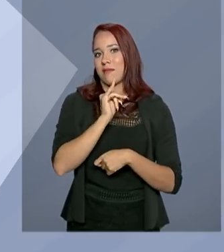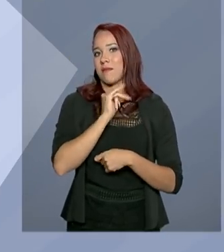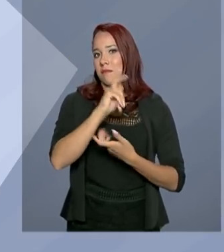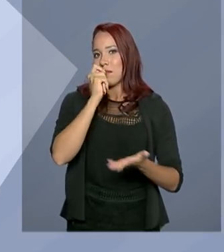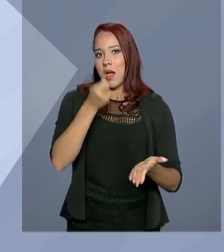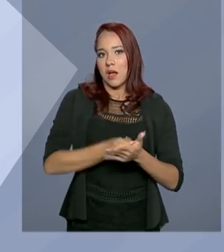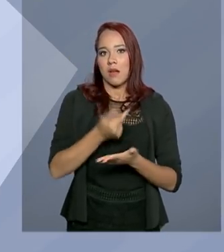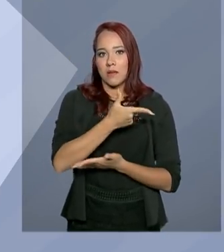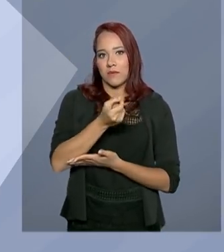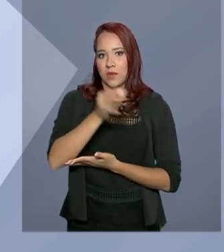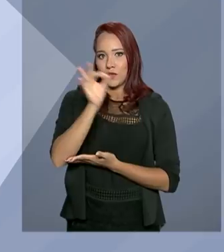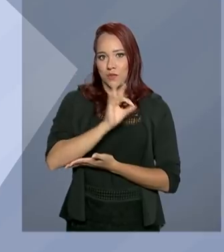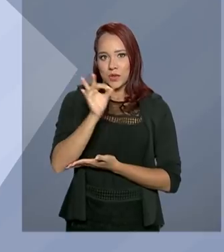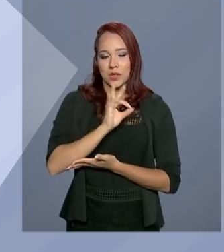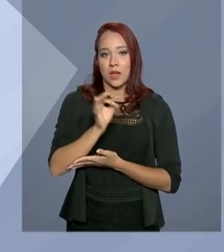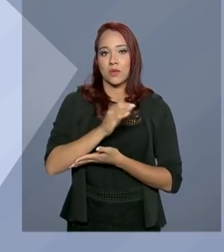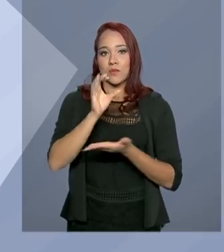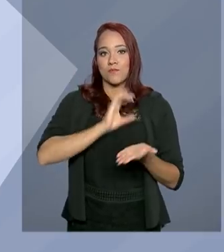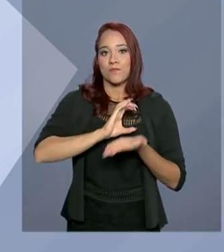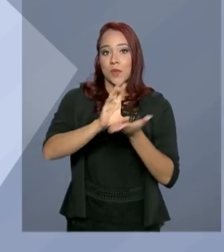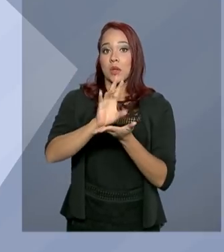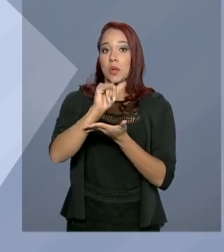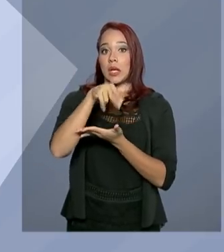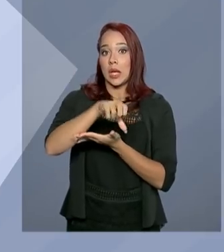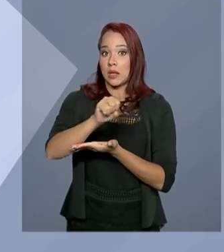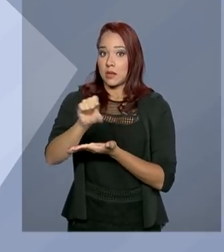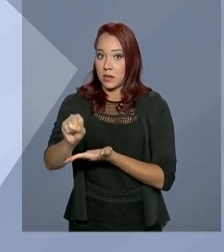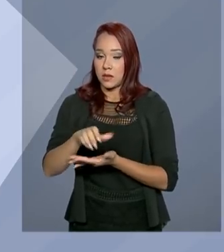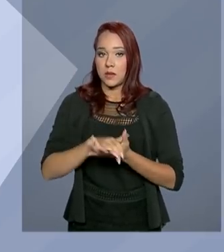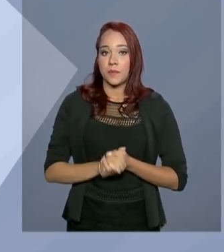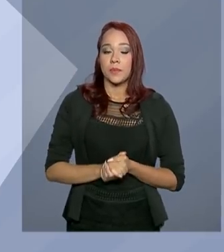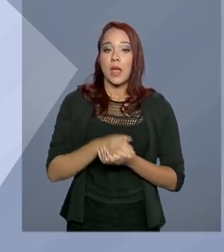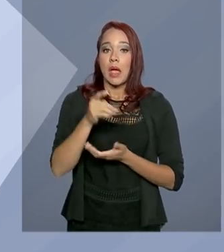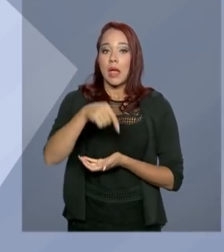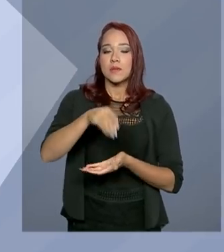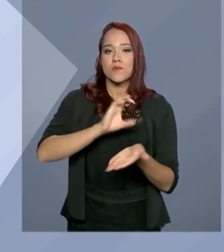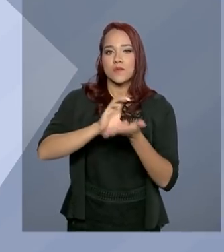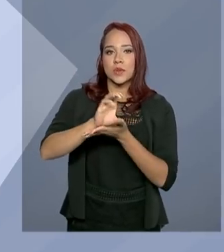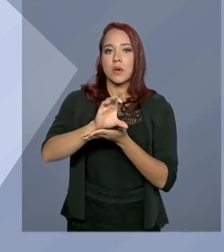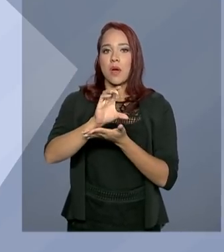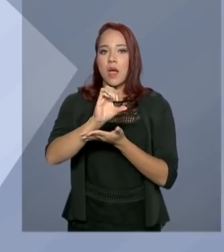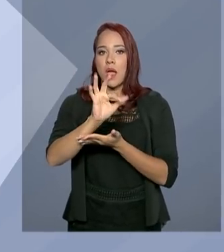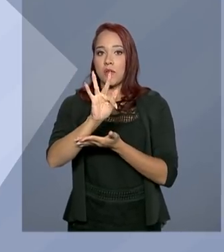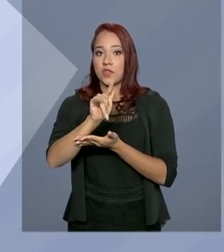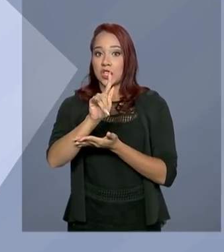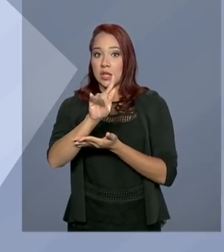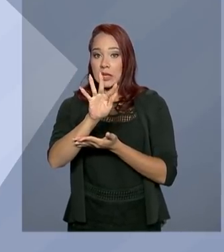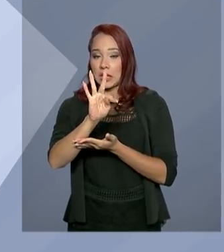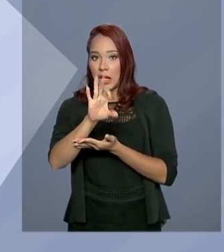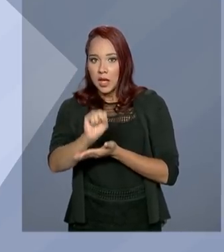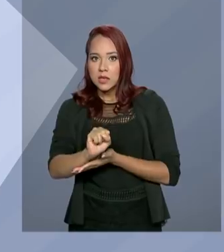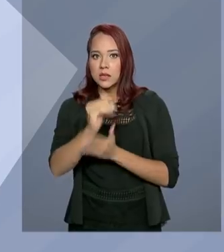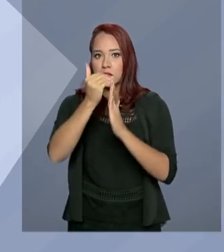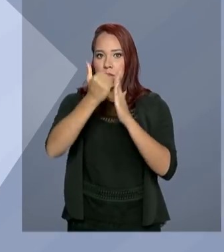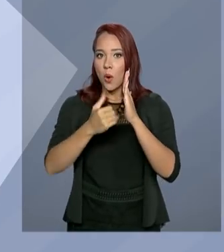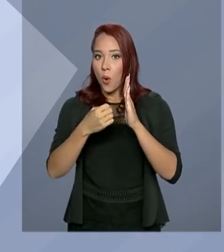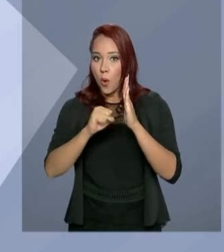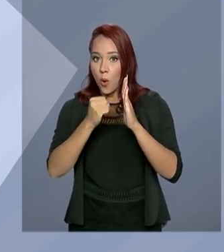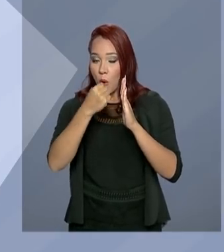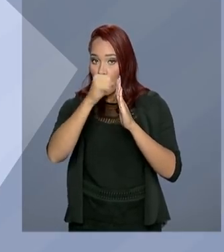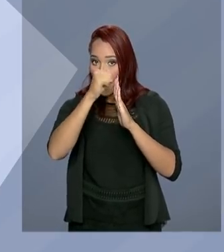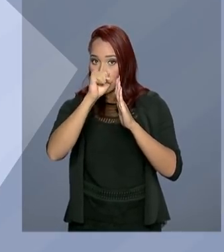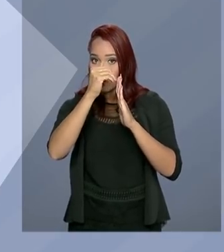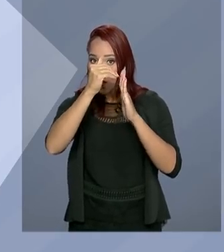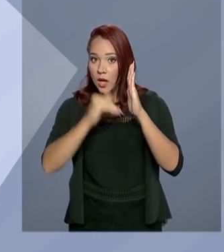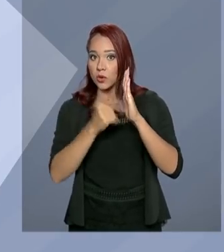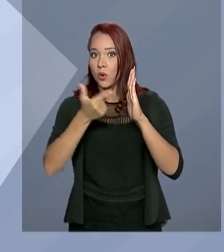pagar os 20% da contribuição ao INSS. A contribuição para o FGTS cairá de 8% para 2%